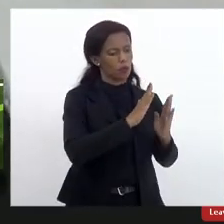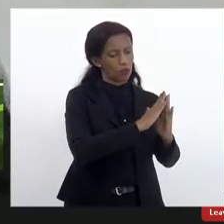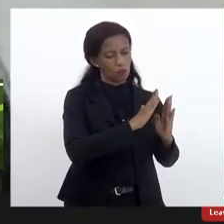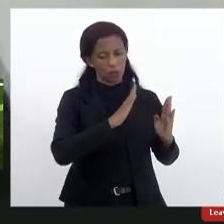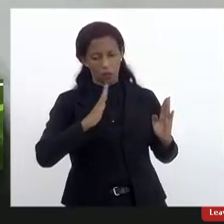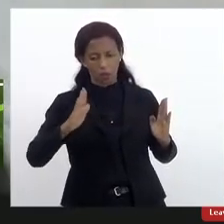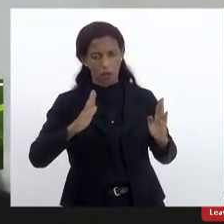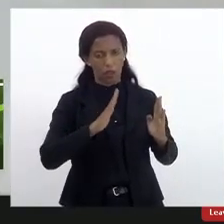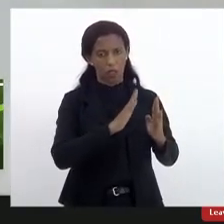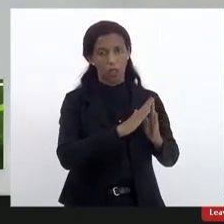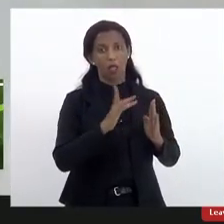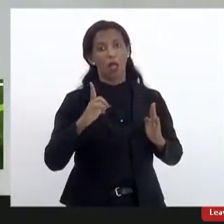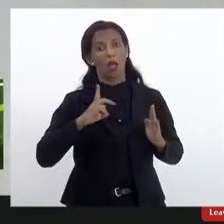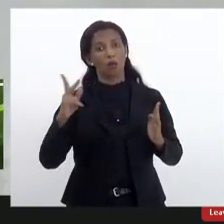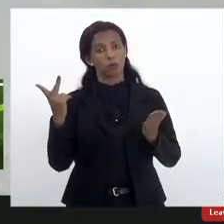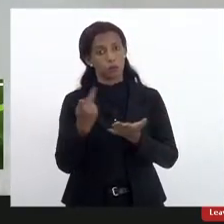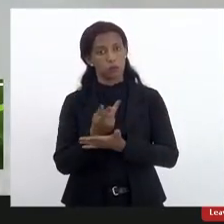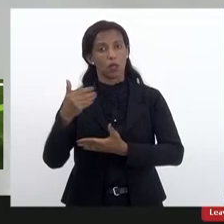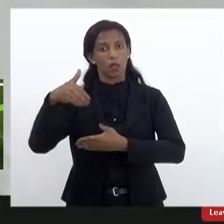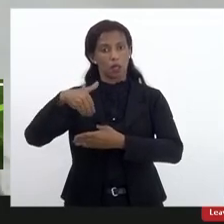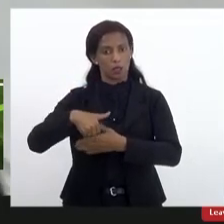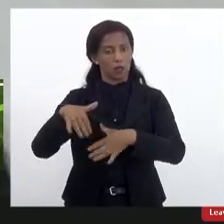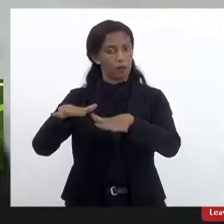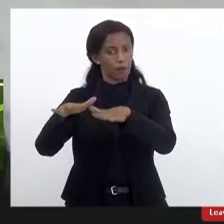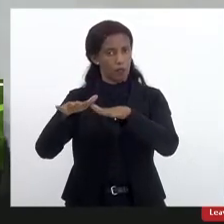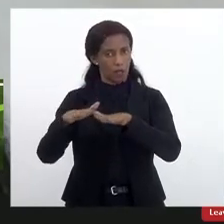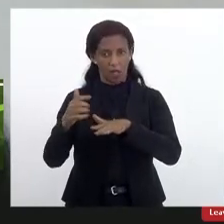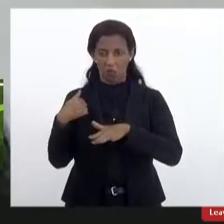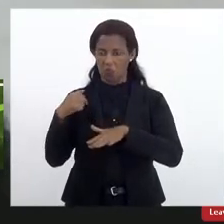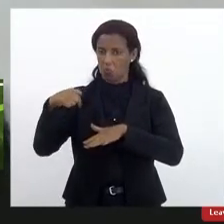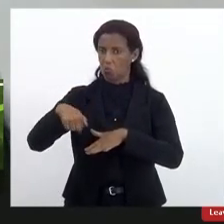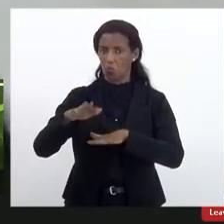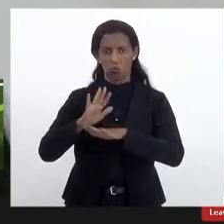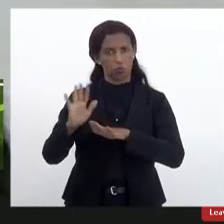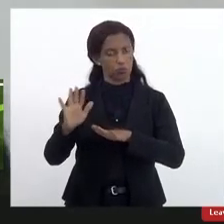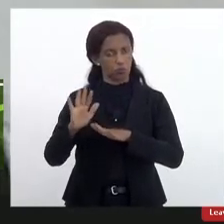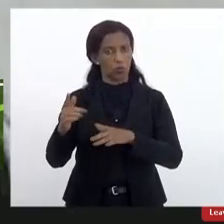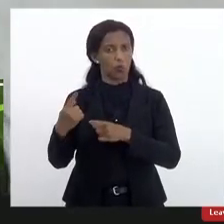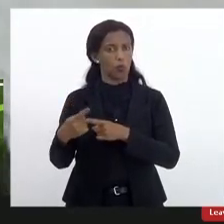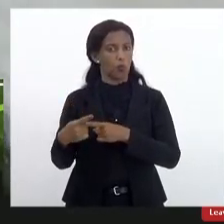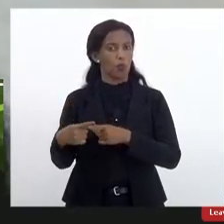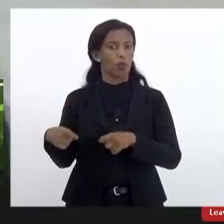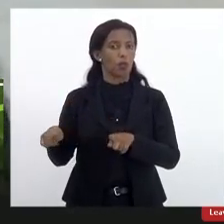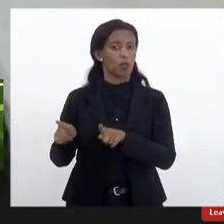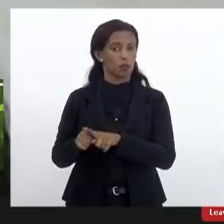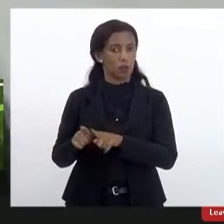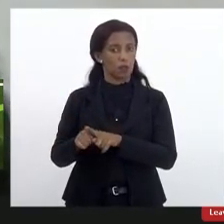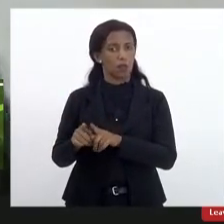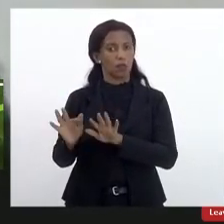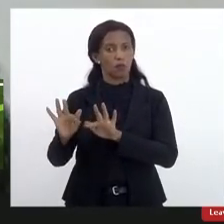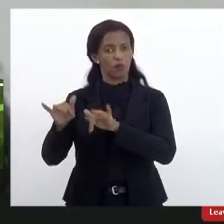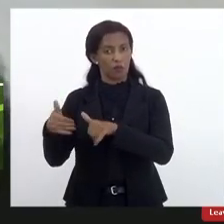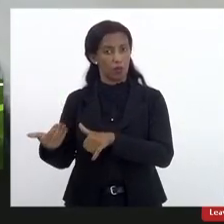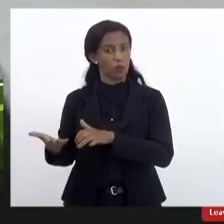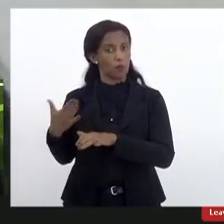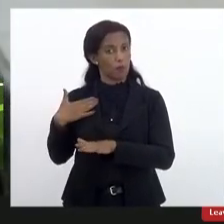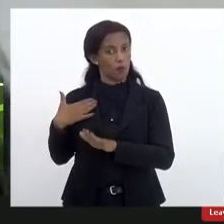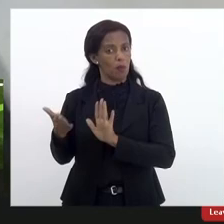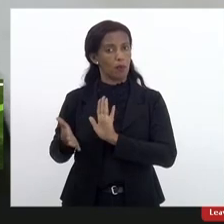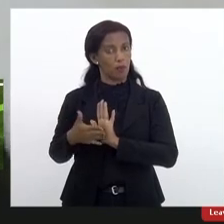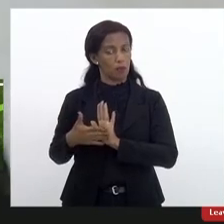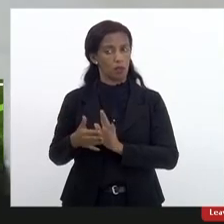e houve a eleição em plenário eu já não estava mais porque também houve o término do meu mandato